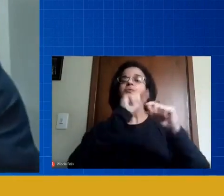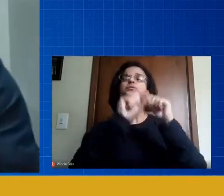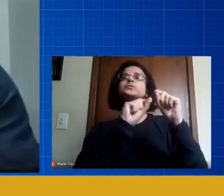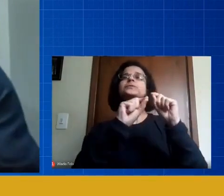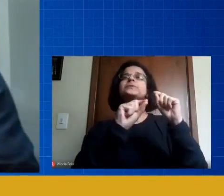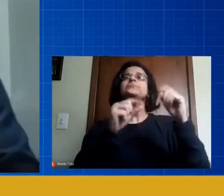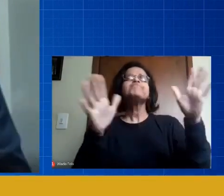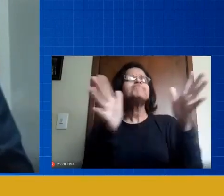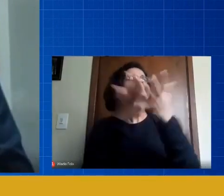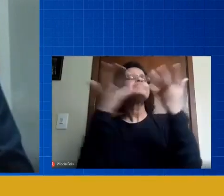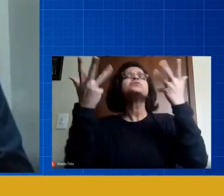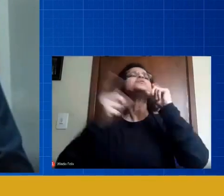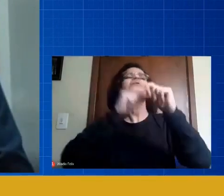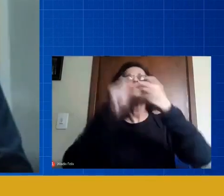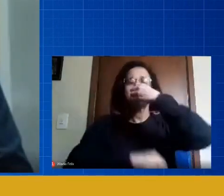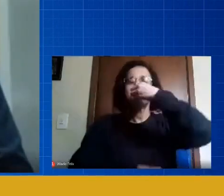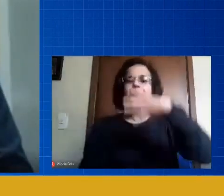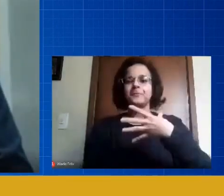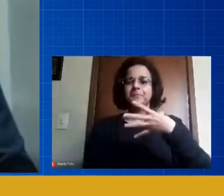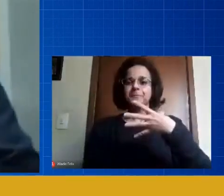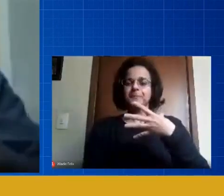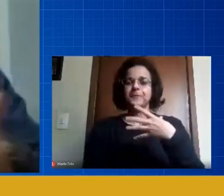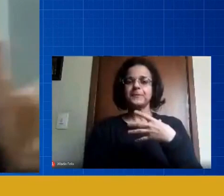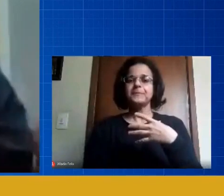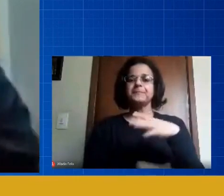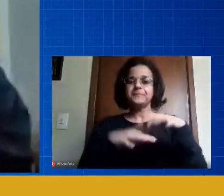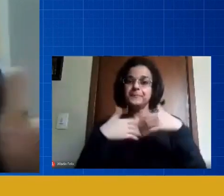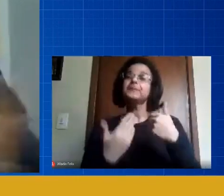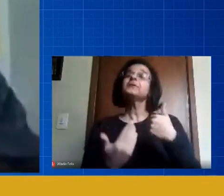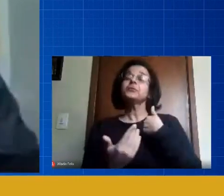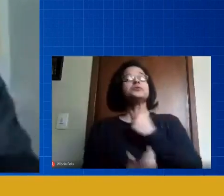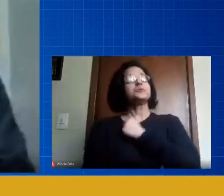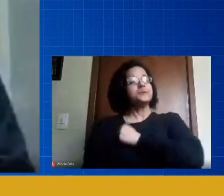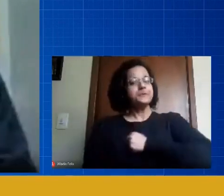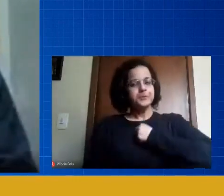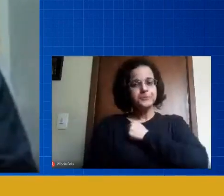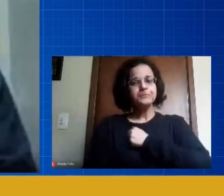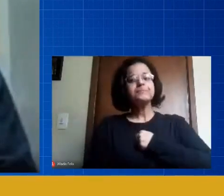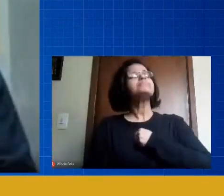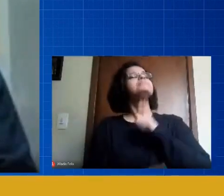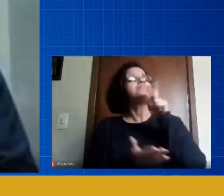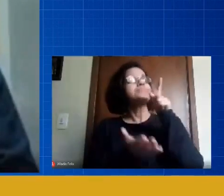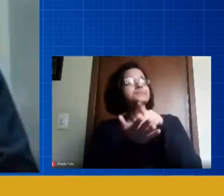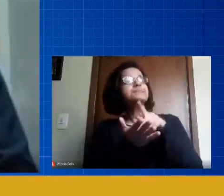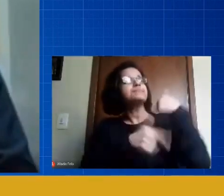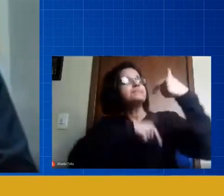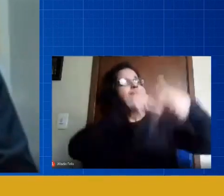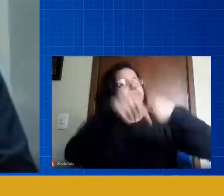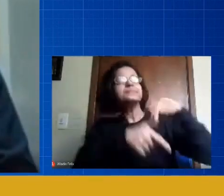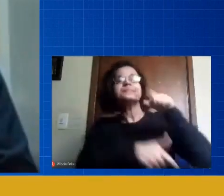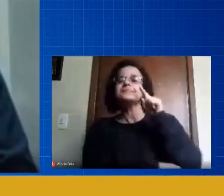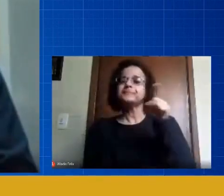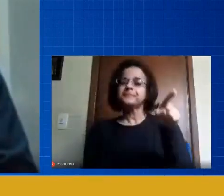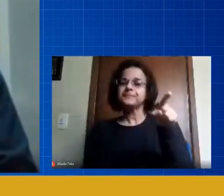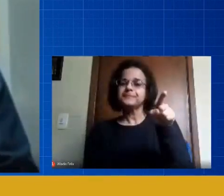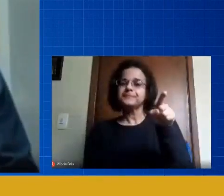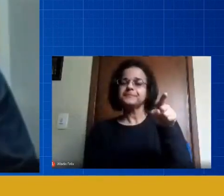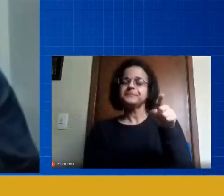fantástica e sou fã e admiro muito o trabalho dele e